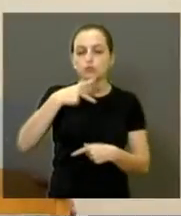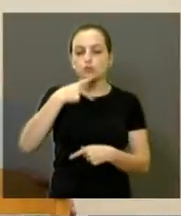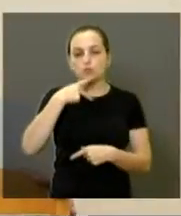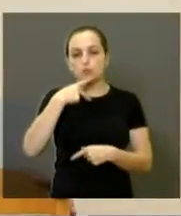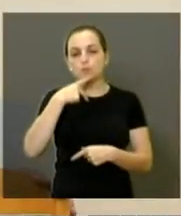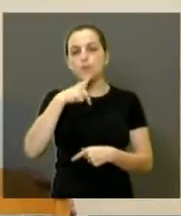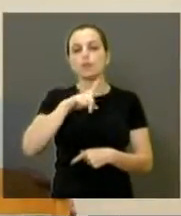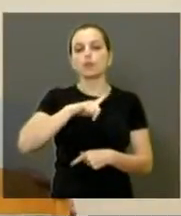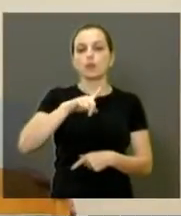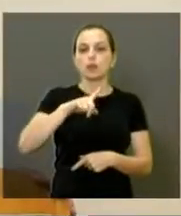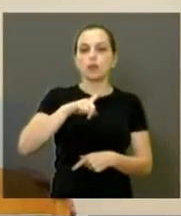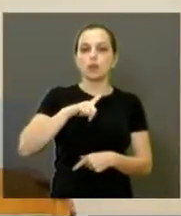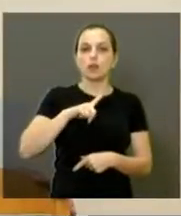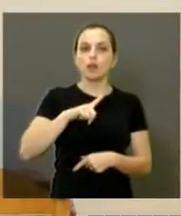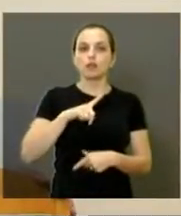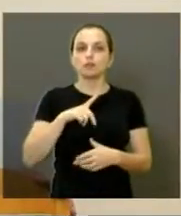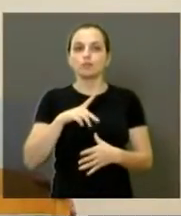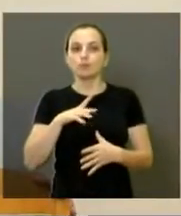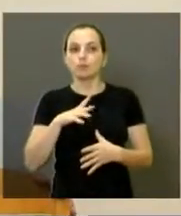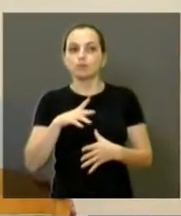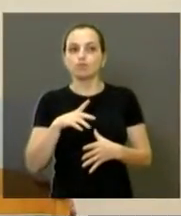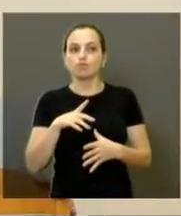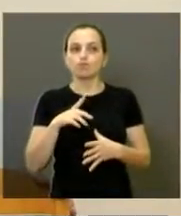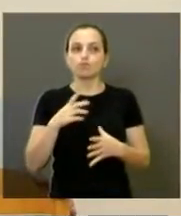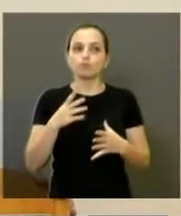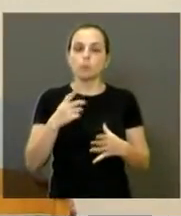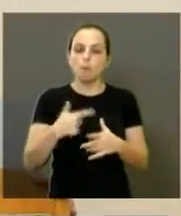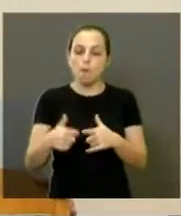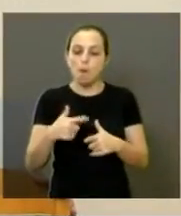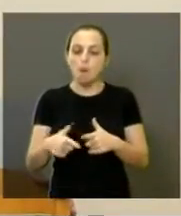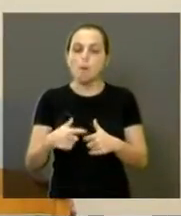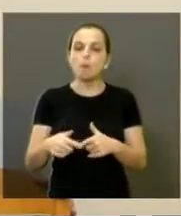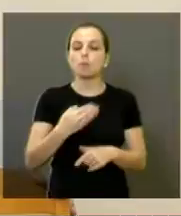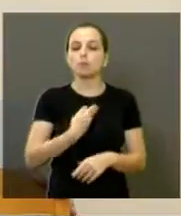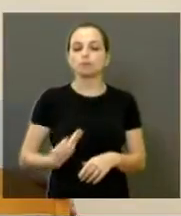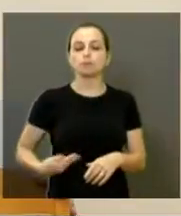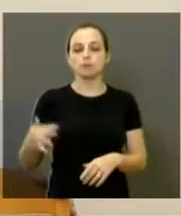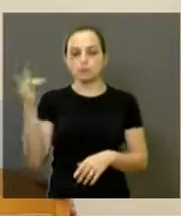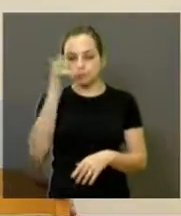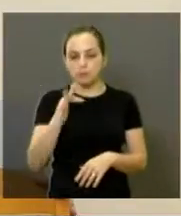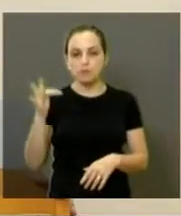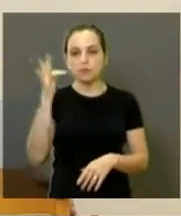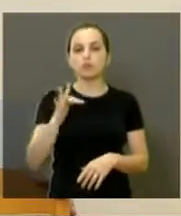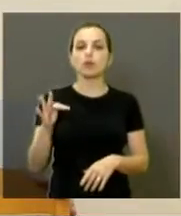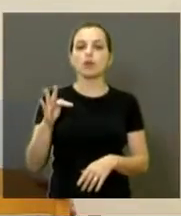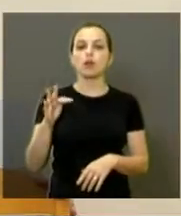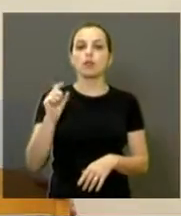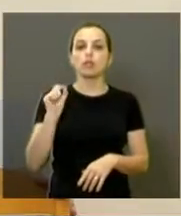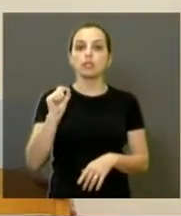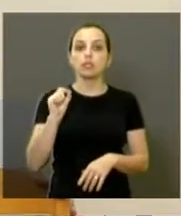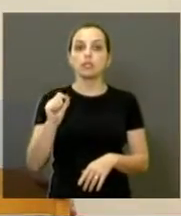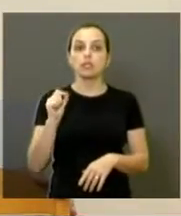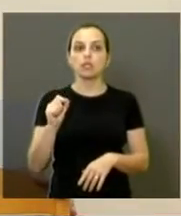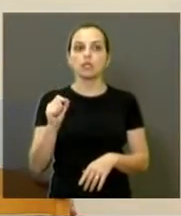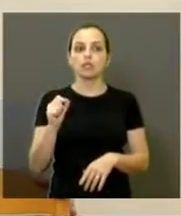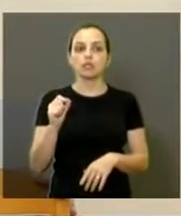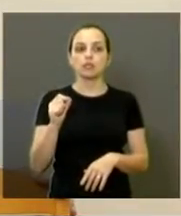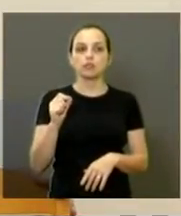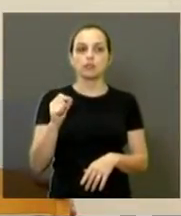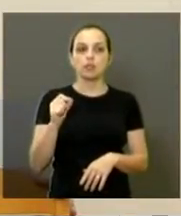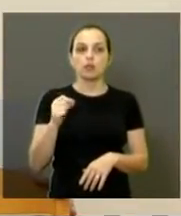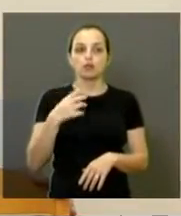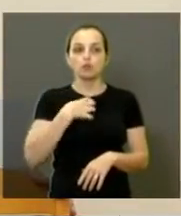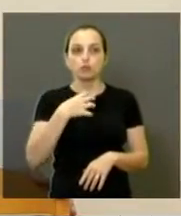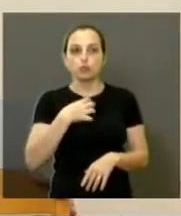que existe um impasse no governo federal, principalmente, e que está deixando essa incerteza muito grande no país,